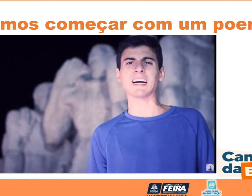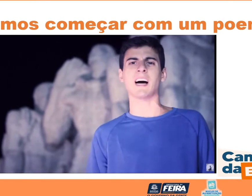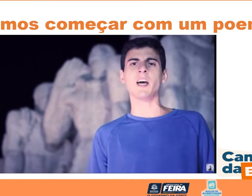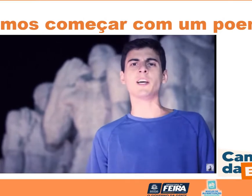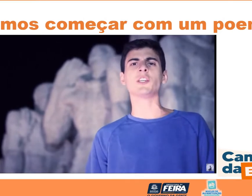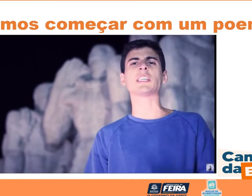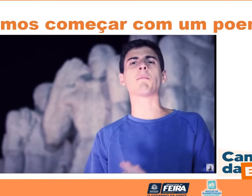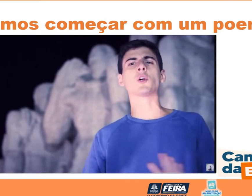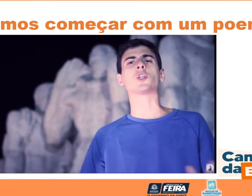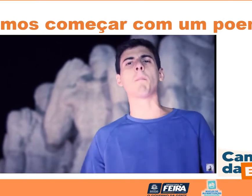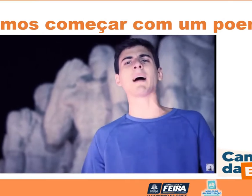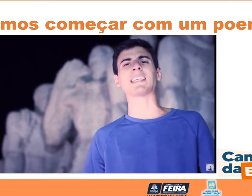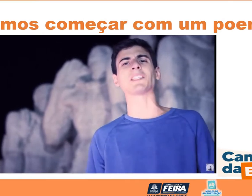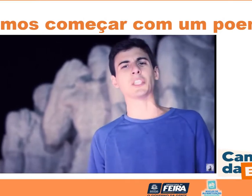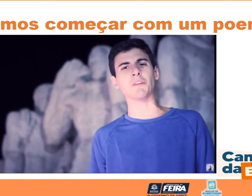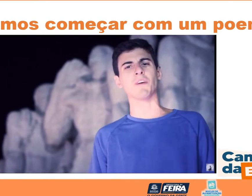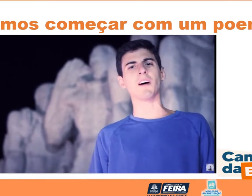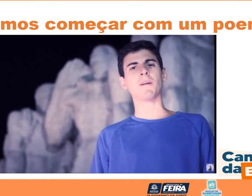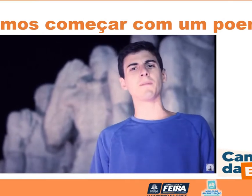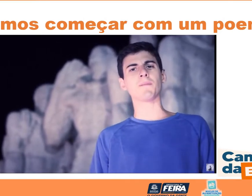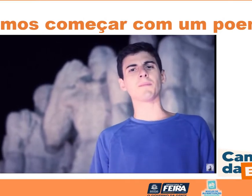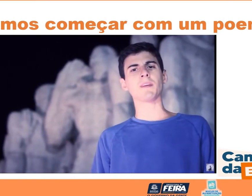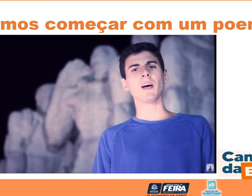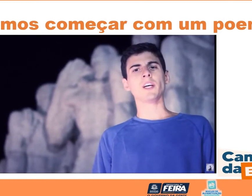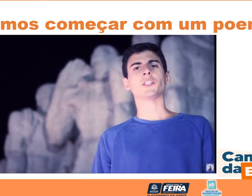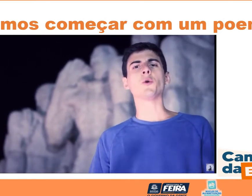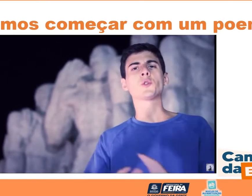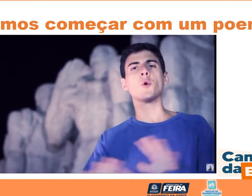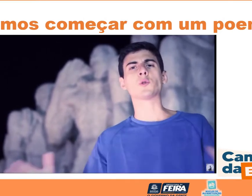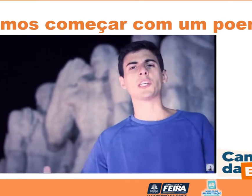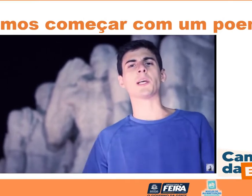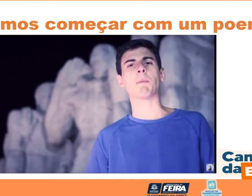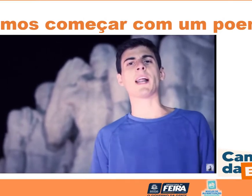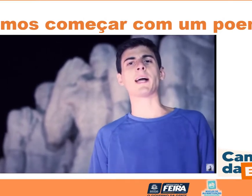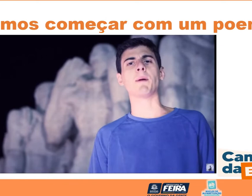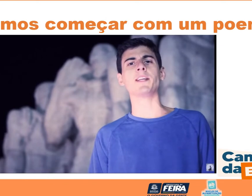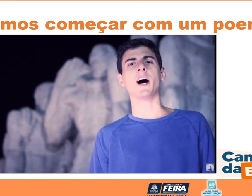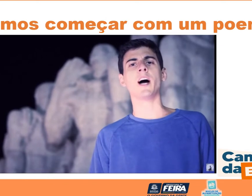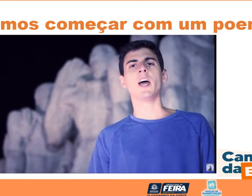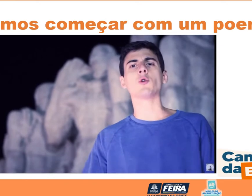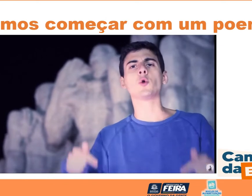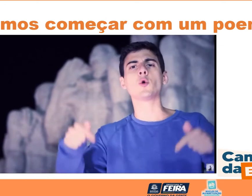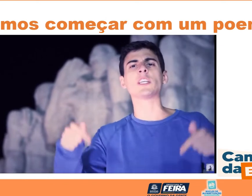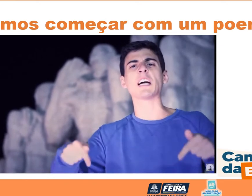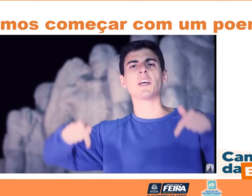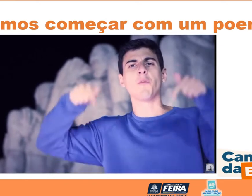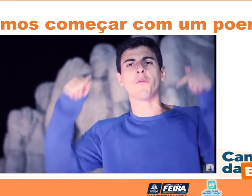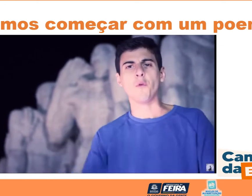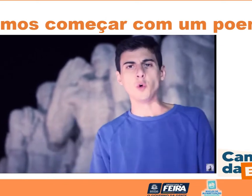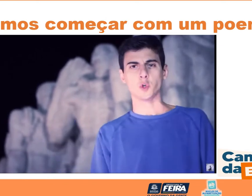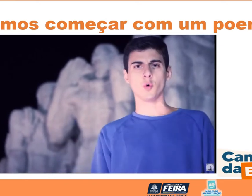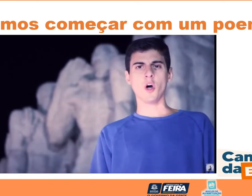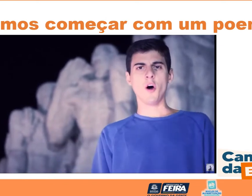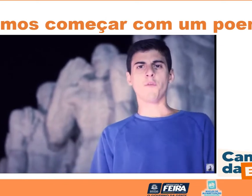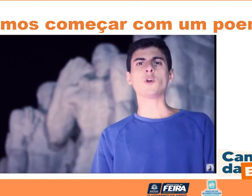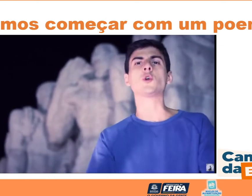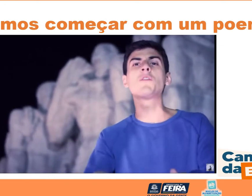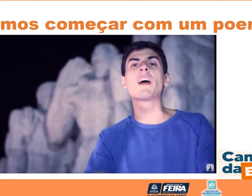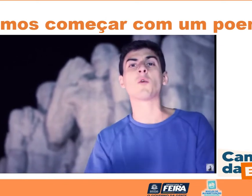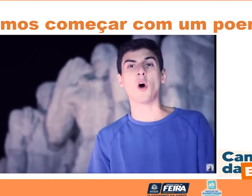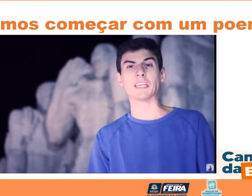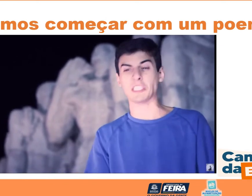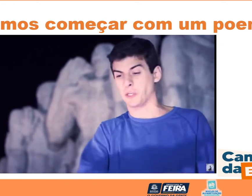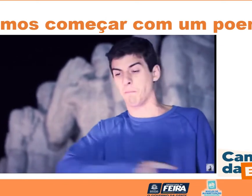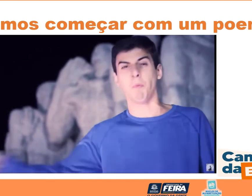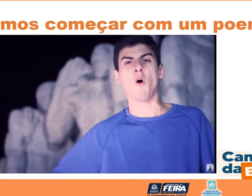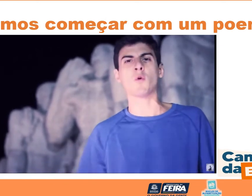Gonzaga e desabrochou patativa. Se o Sul se separar amanhã, eu juro que daqui eu fujo, fujo